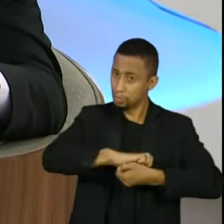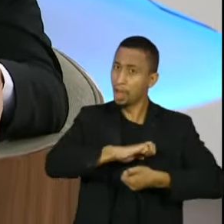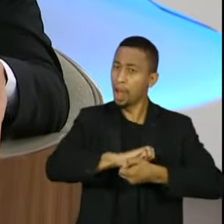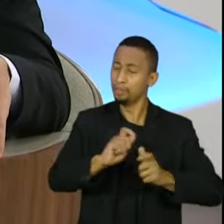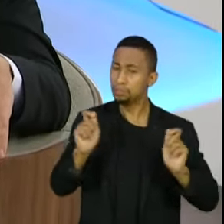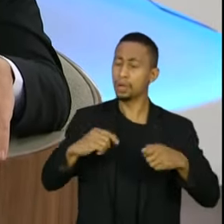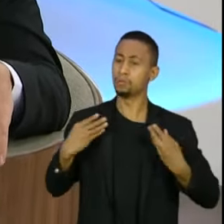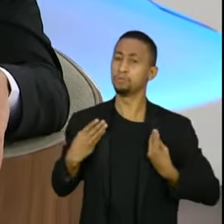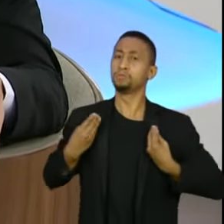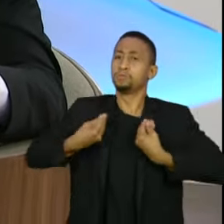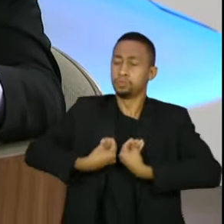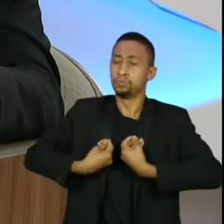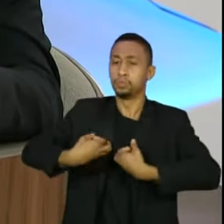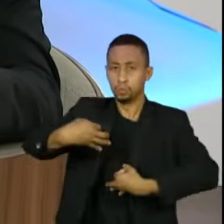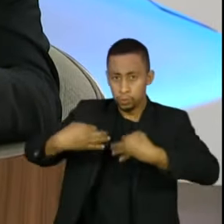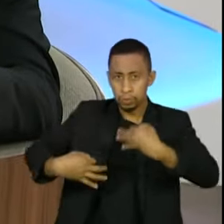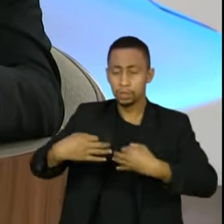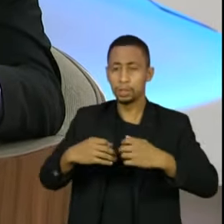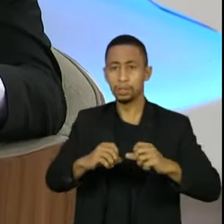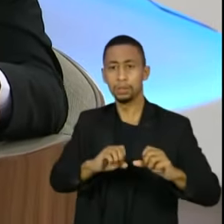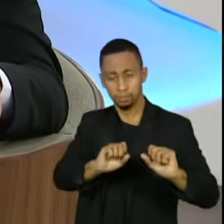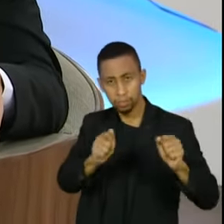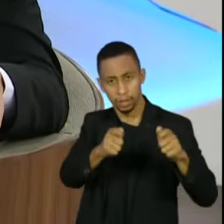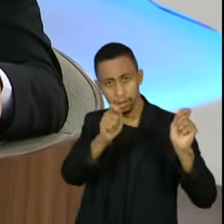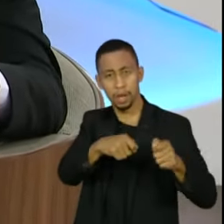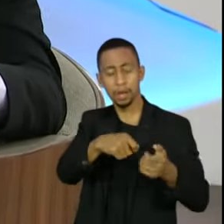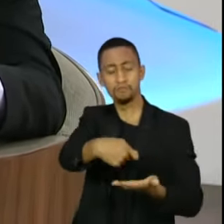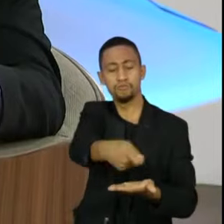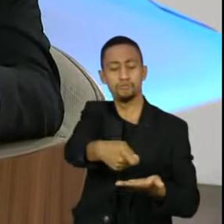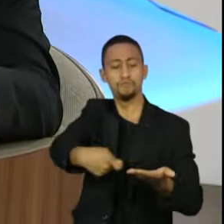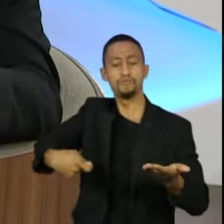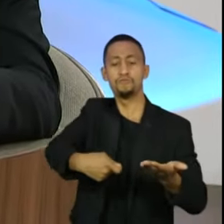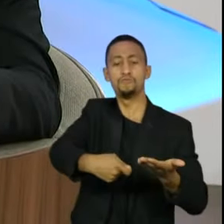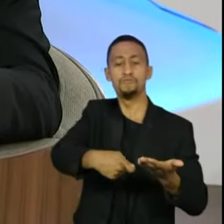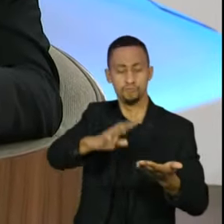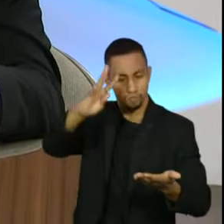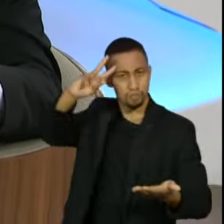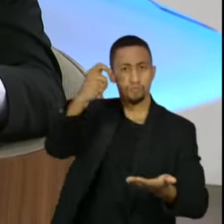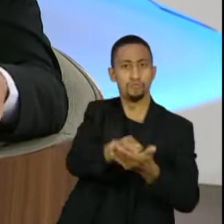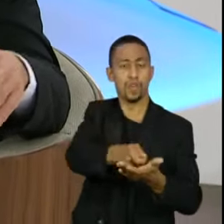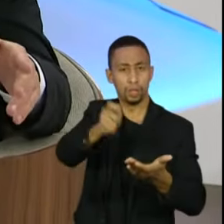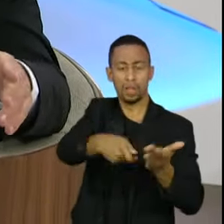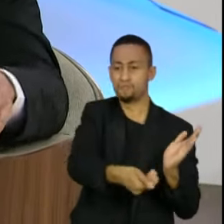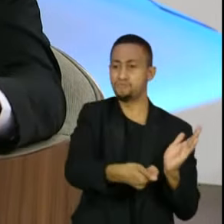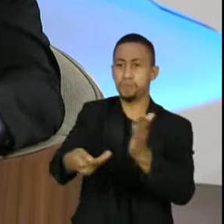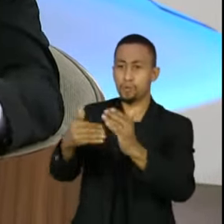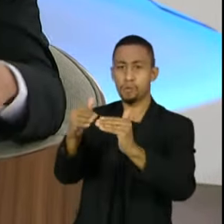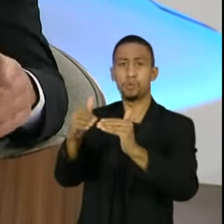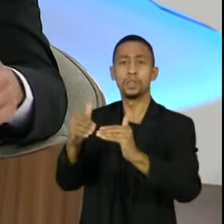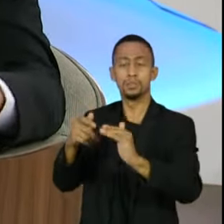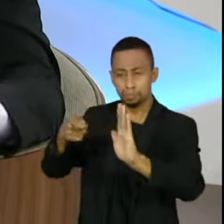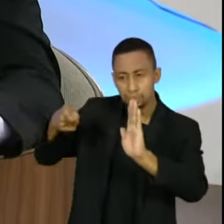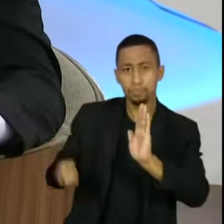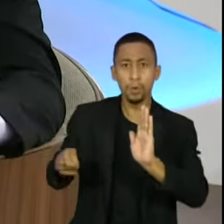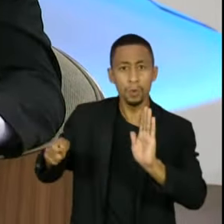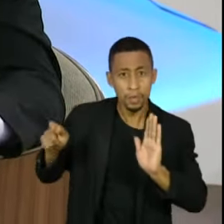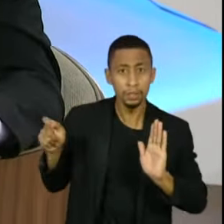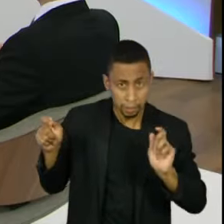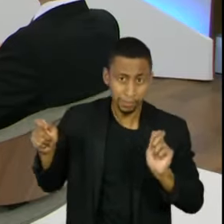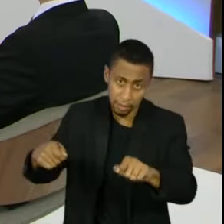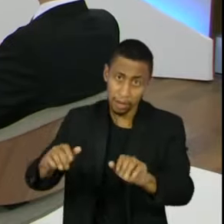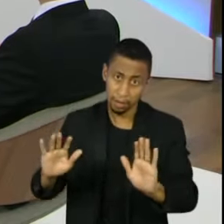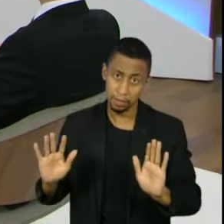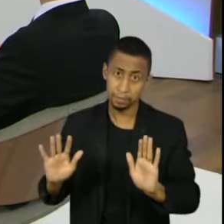ministro do Supremo Tribunal Federal, com o poder da sua caneta, pode determinar uma decisão liminar que determine que se faça